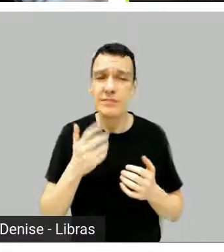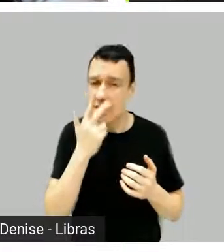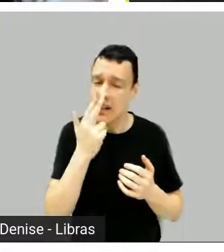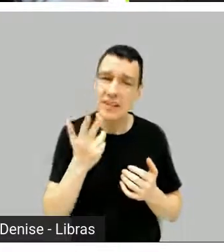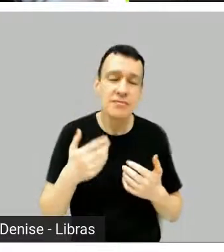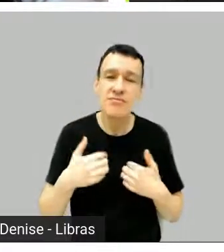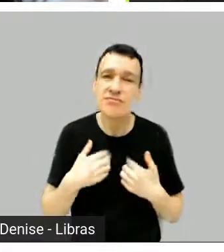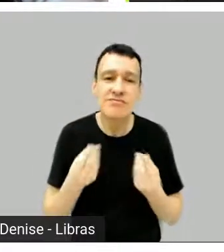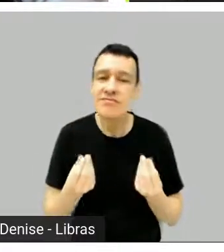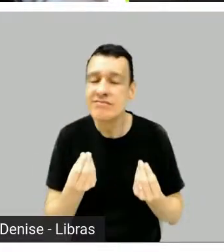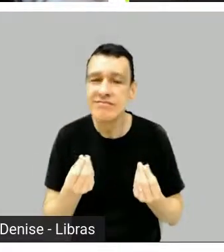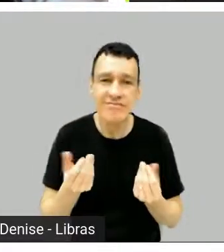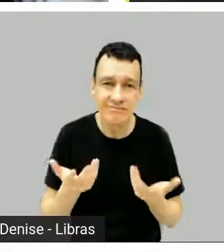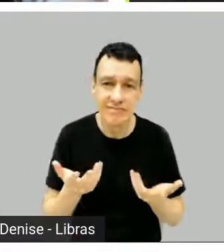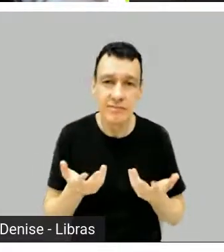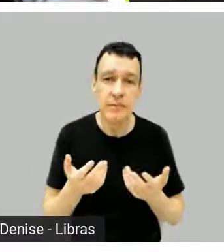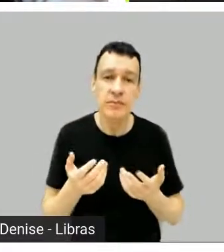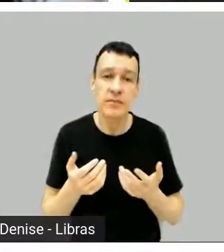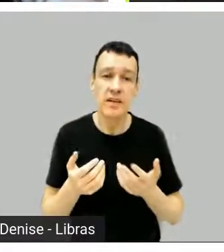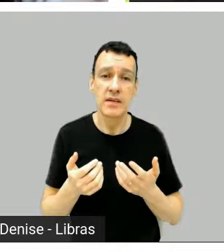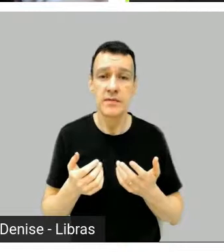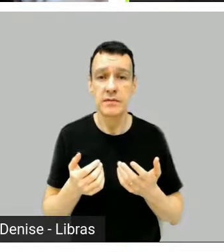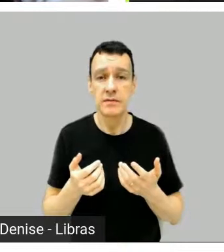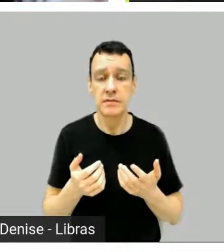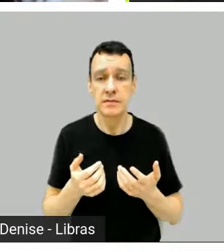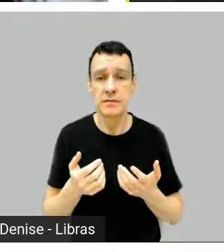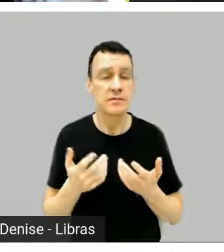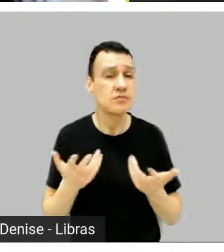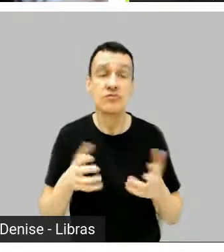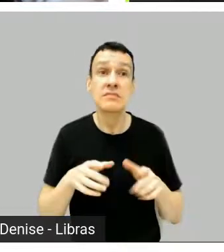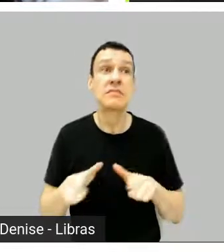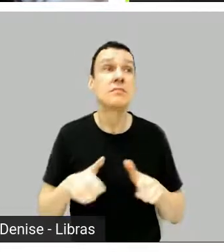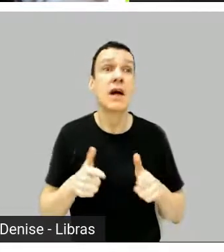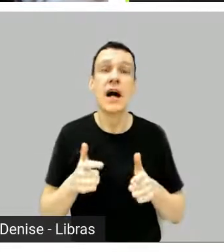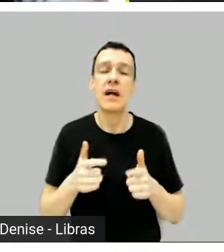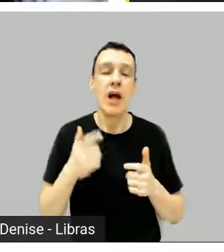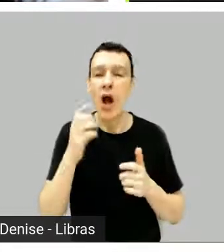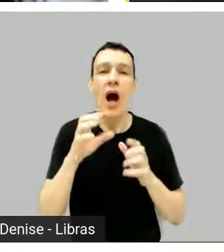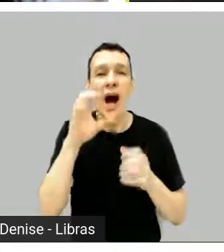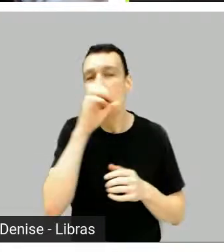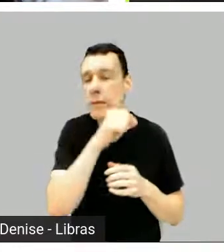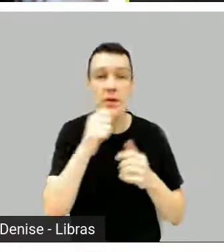mas rende pouco, rende muito pouco, porque cansa, cansa logo